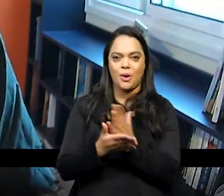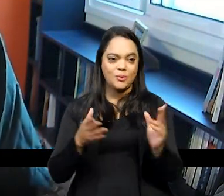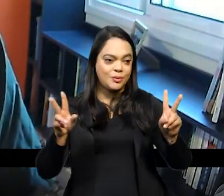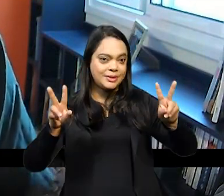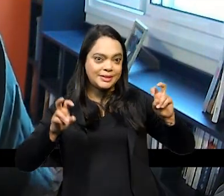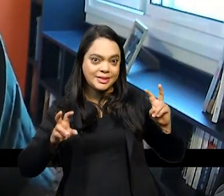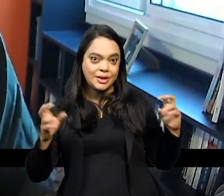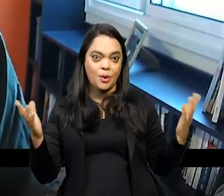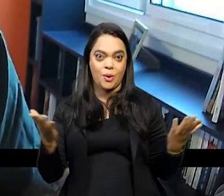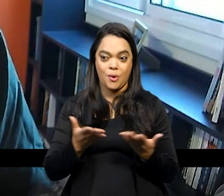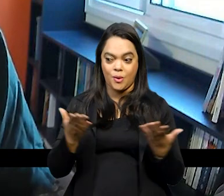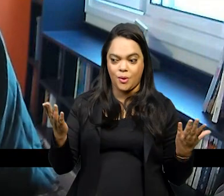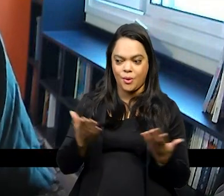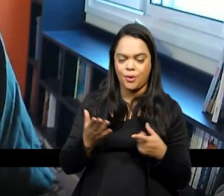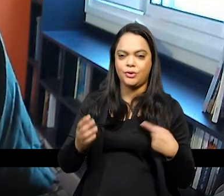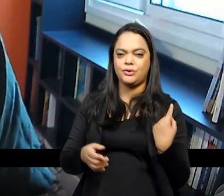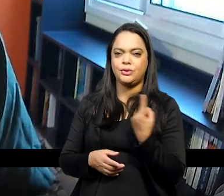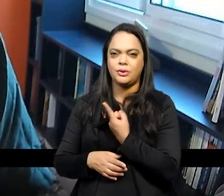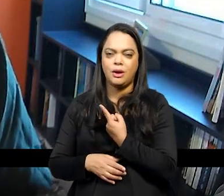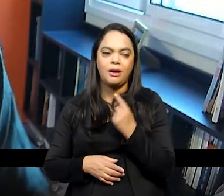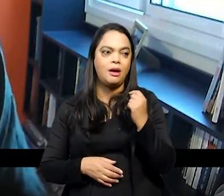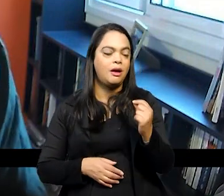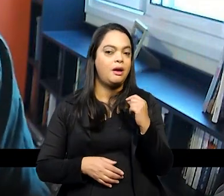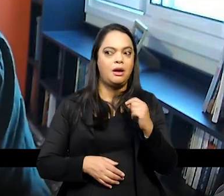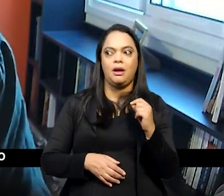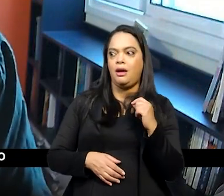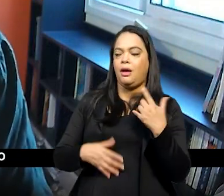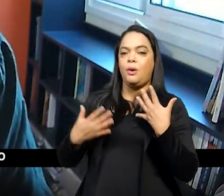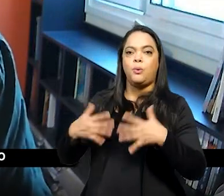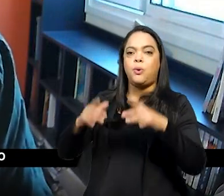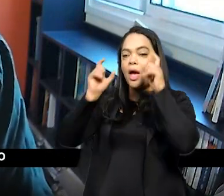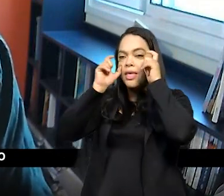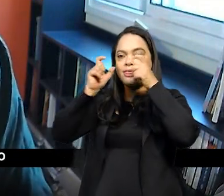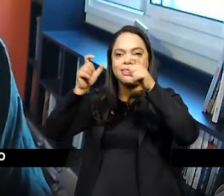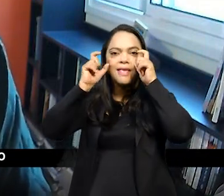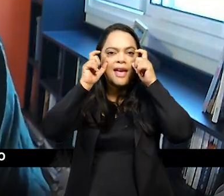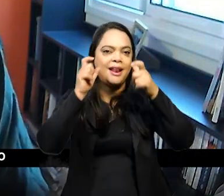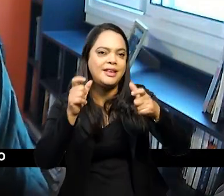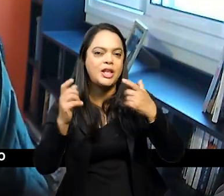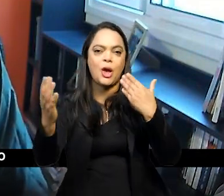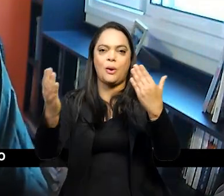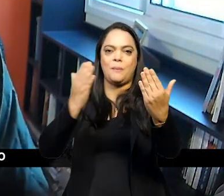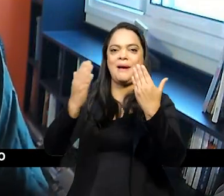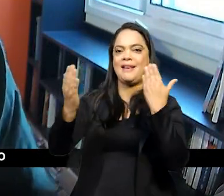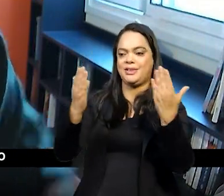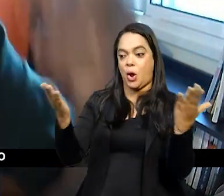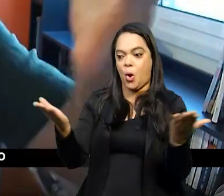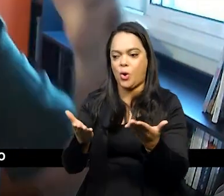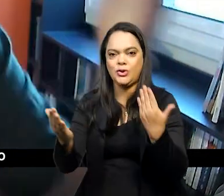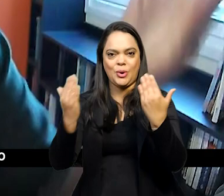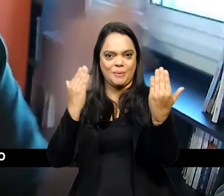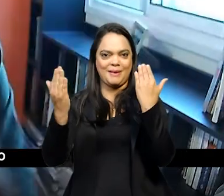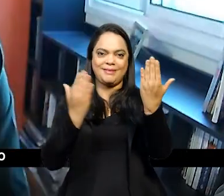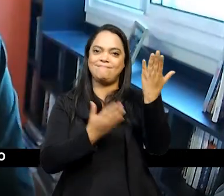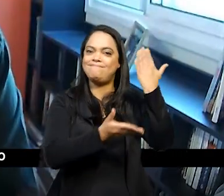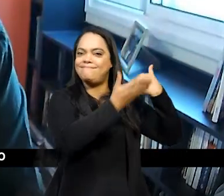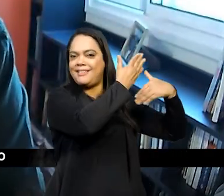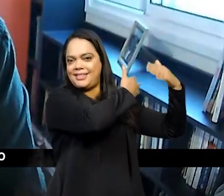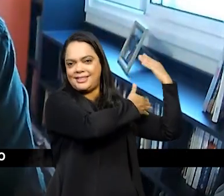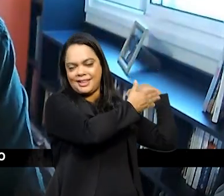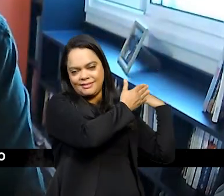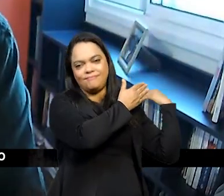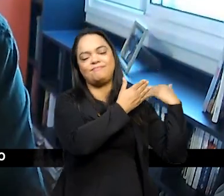projetando o tempo presente no passado então como é a história do tempo presente às vezes ela acaba